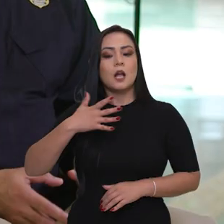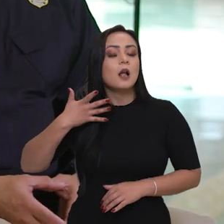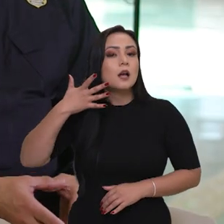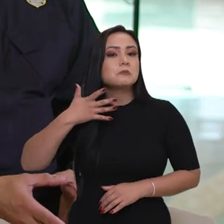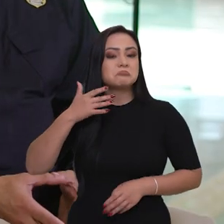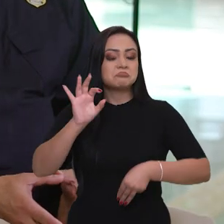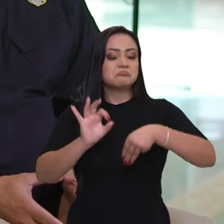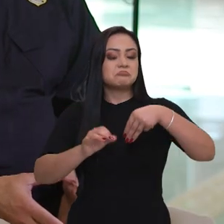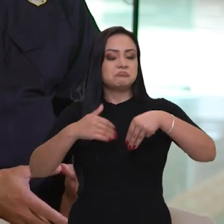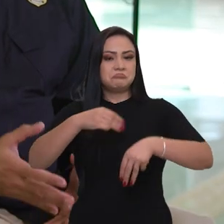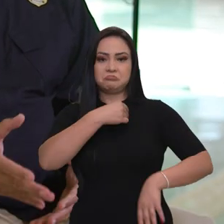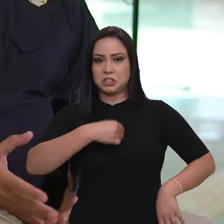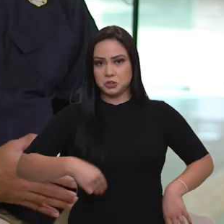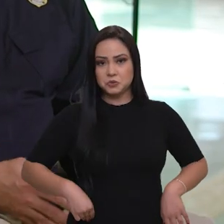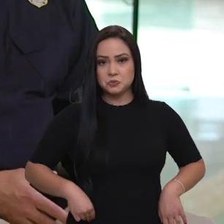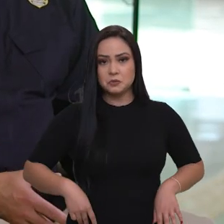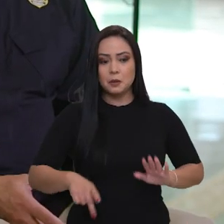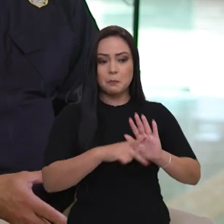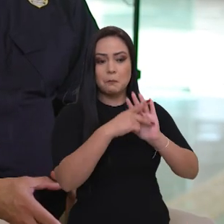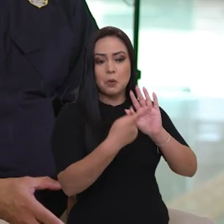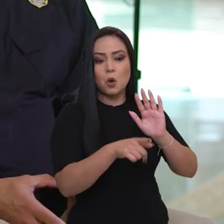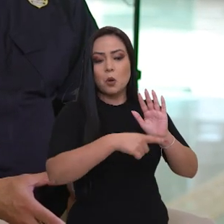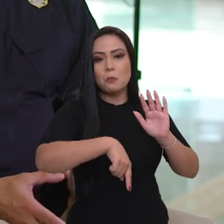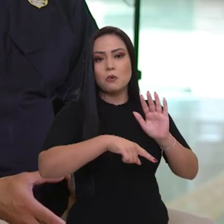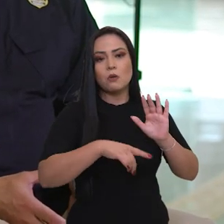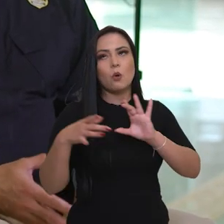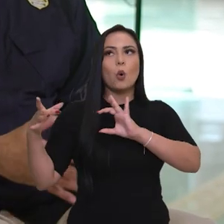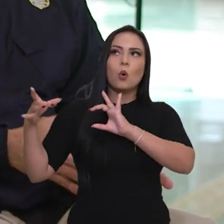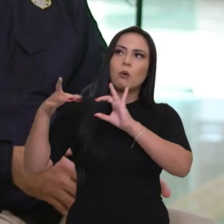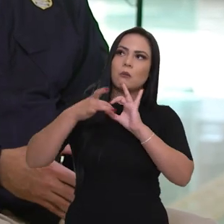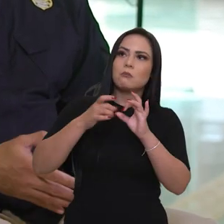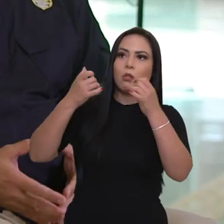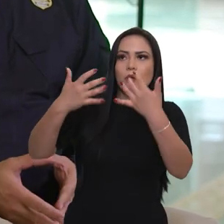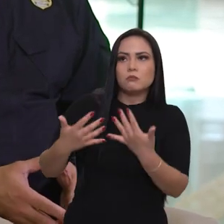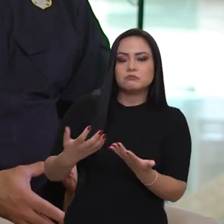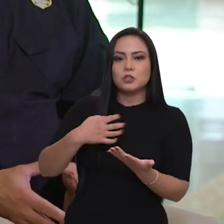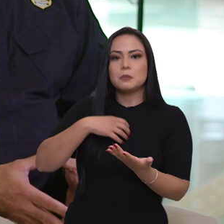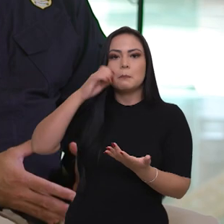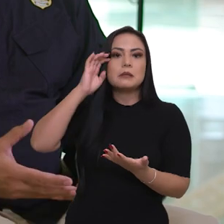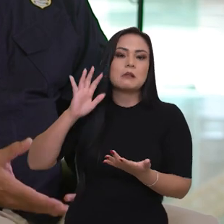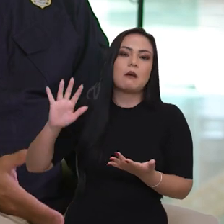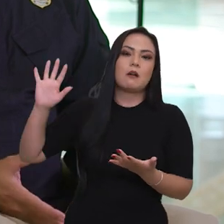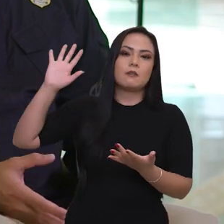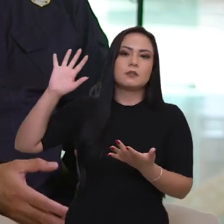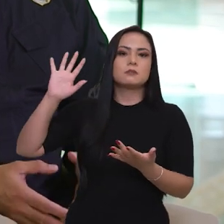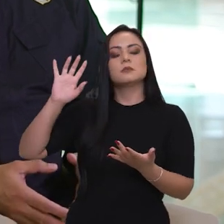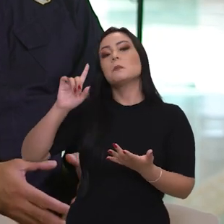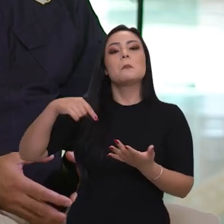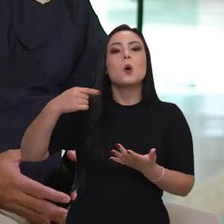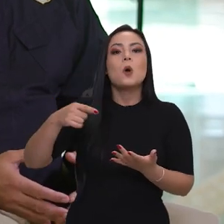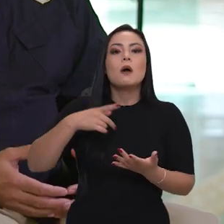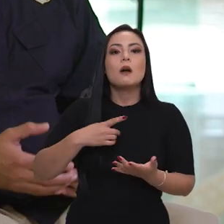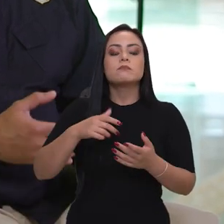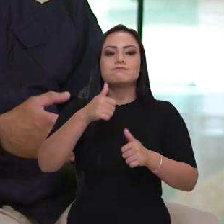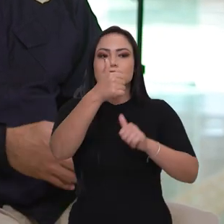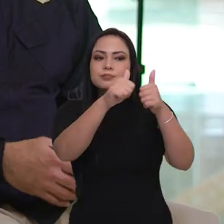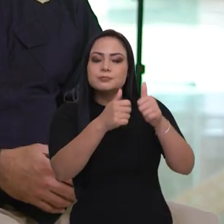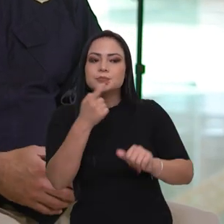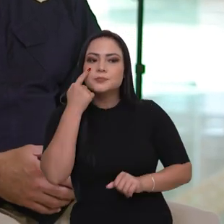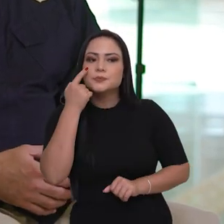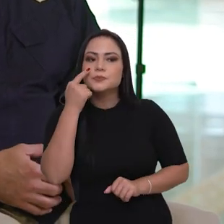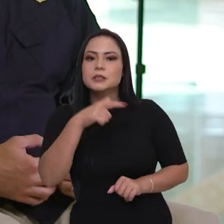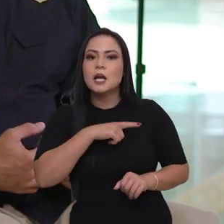declaração do ministro, ele próprio contextualizou da forma com que ele pensava e aí essa